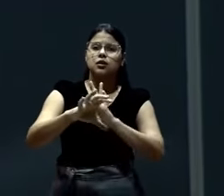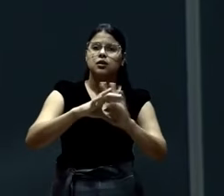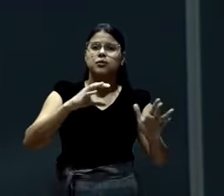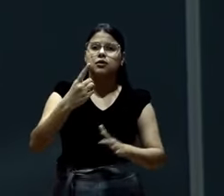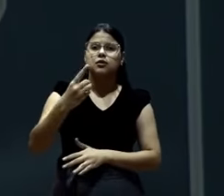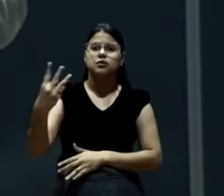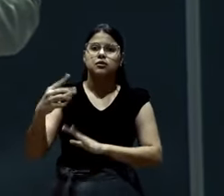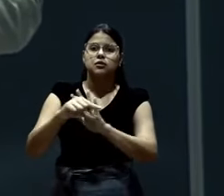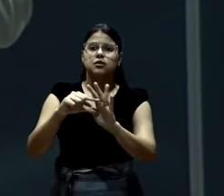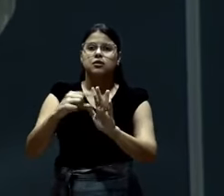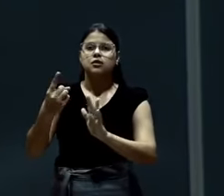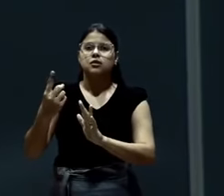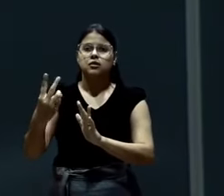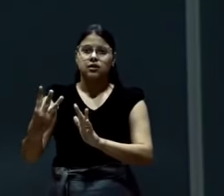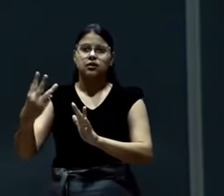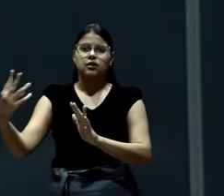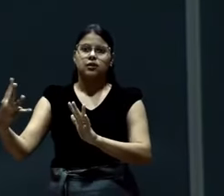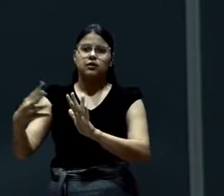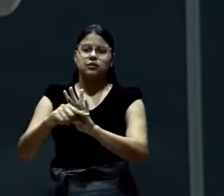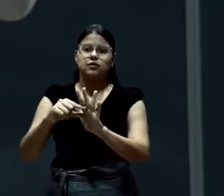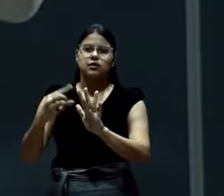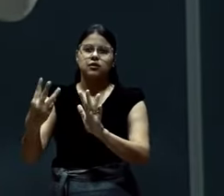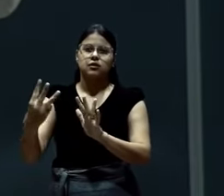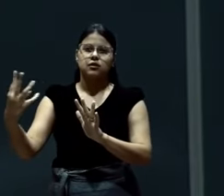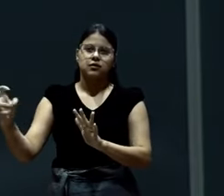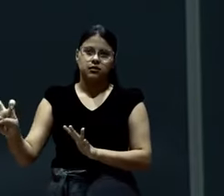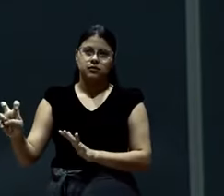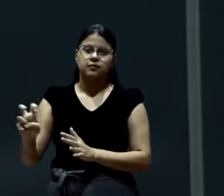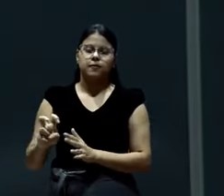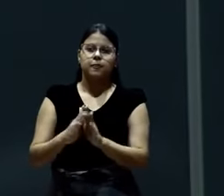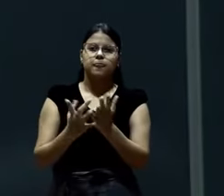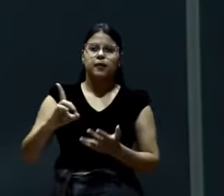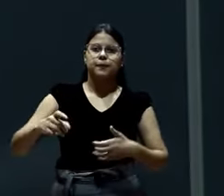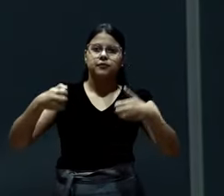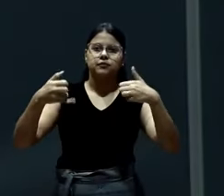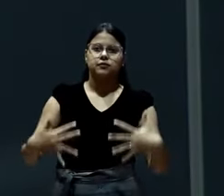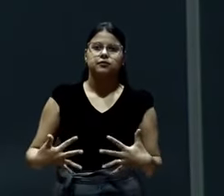versículo 34 e 35. Olha o que a palavra de Deus vai dizer.